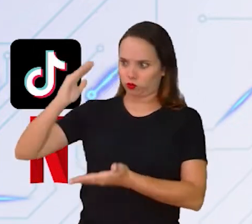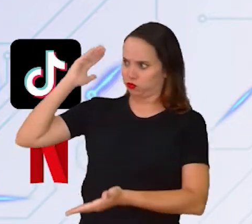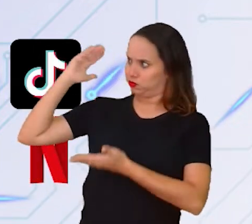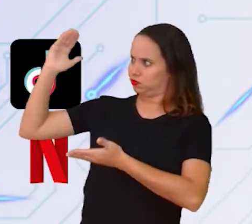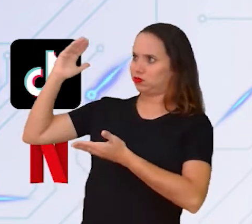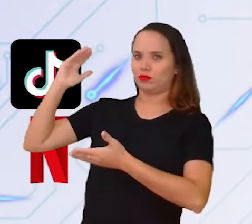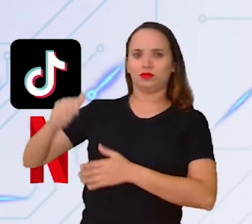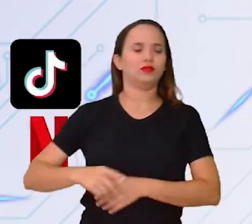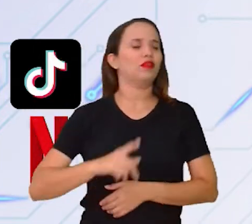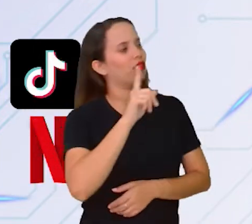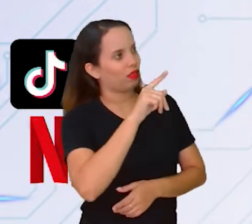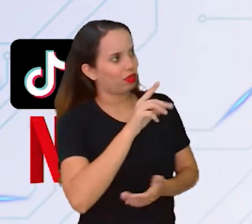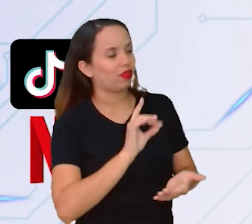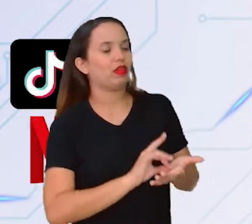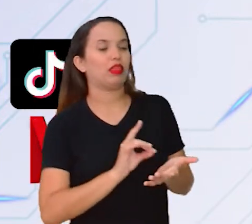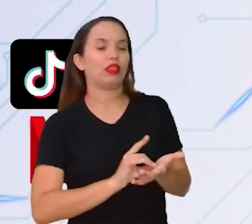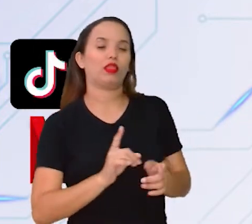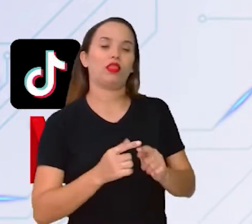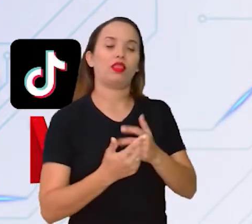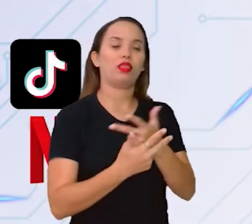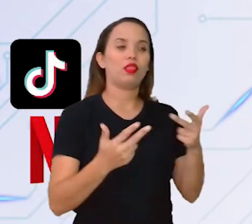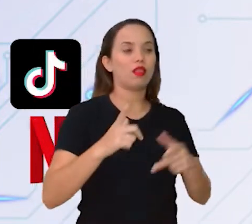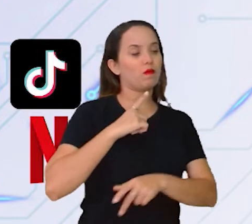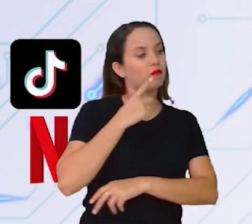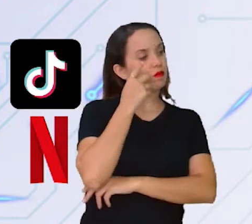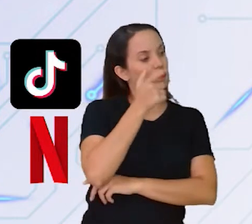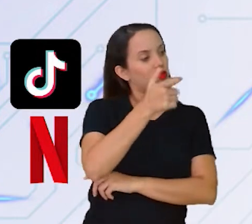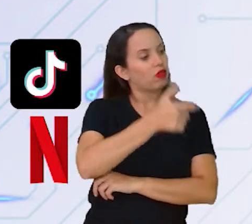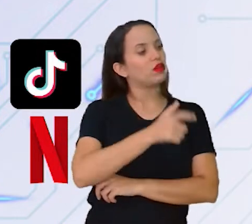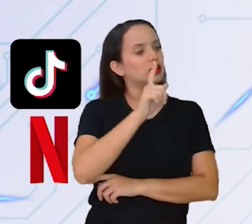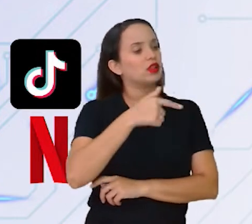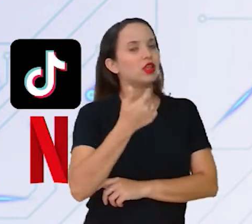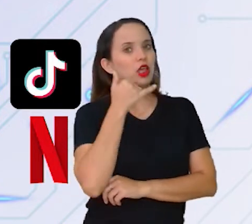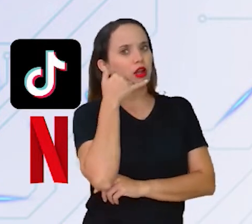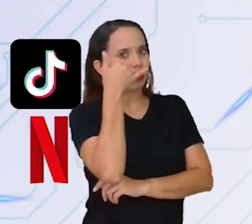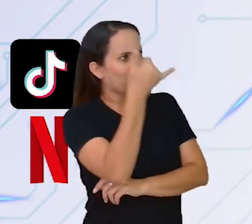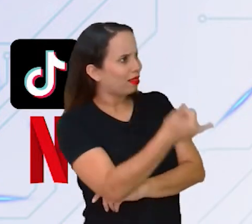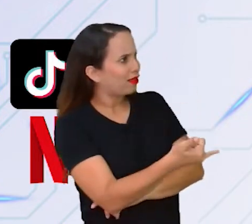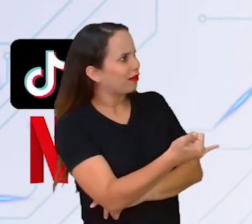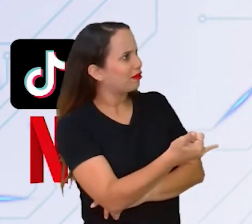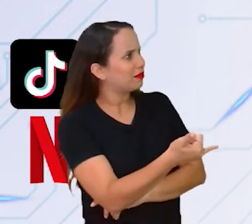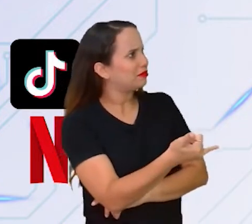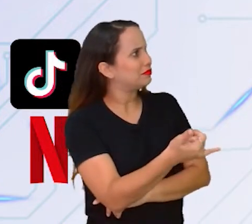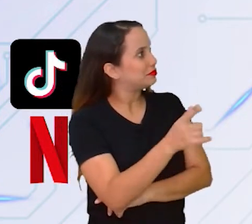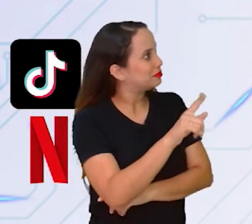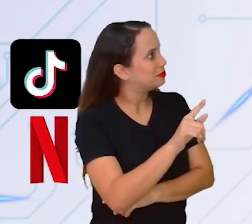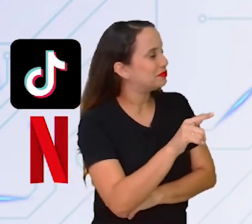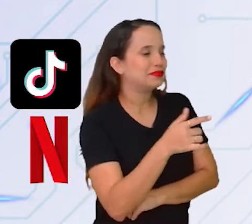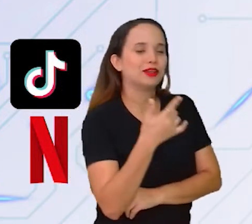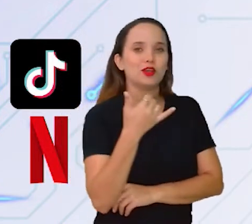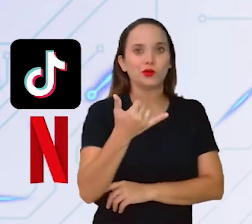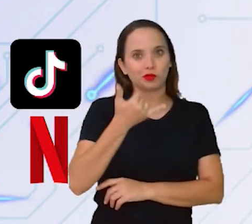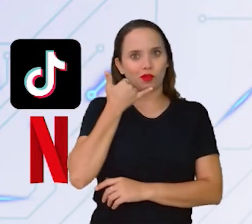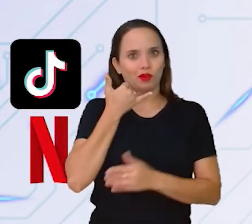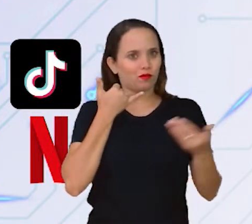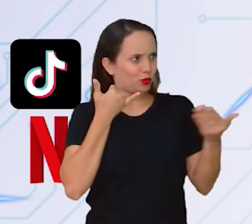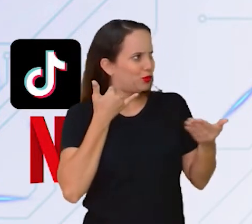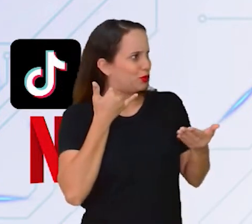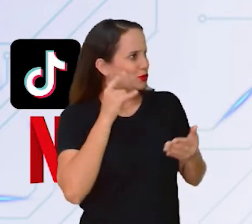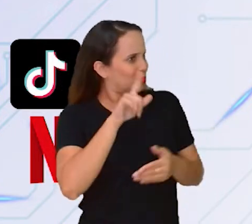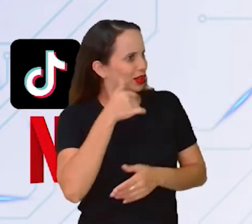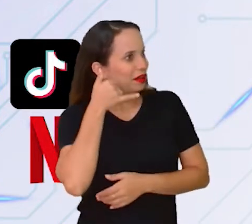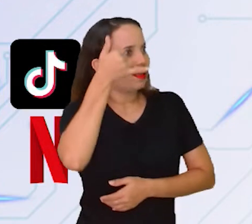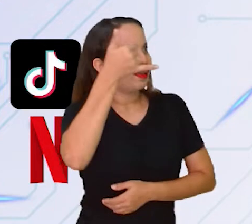interessante, né? O telefone que a gente chama hoje, né? O smartphone, ele liga, né? Que coisa surpreendente, né? Ou seja, o mínimo que a gente faz às vezes é